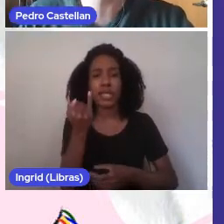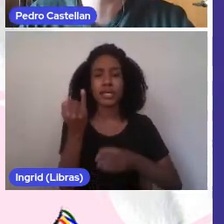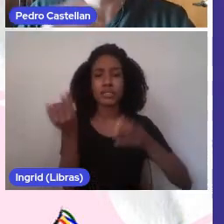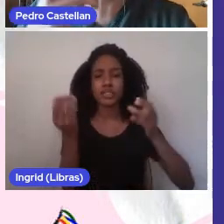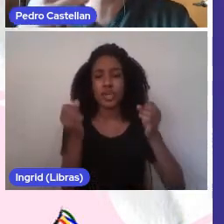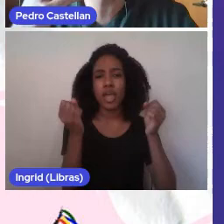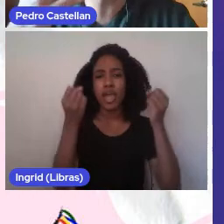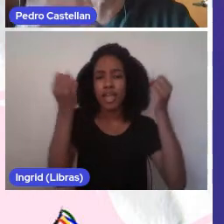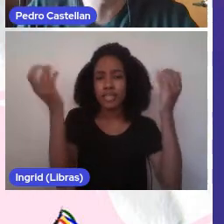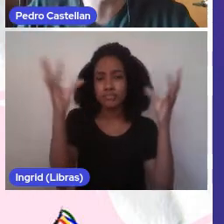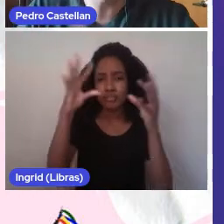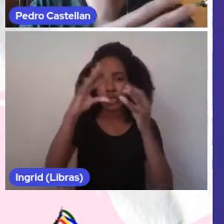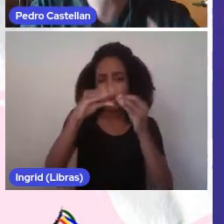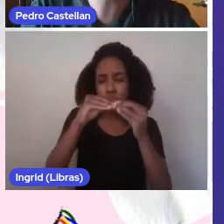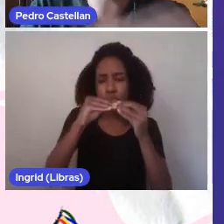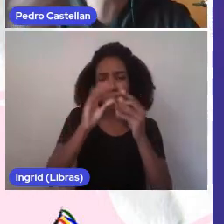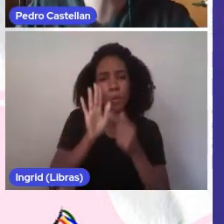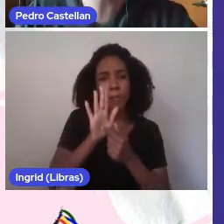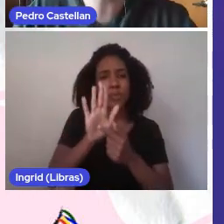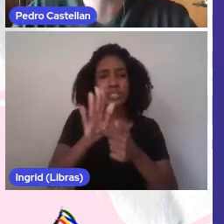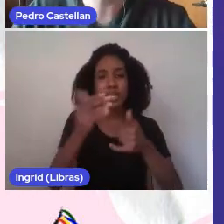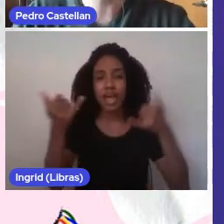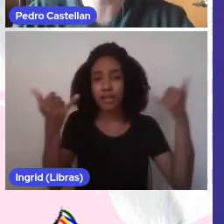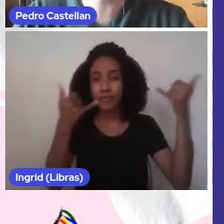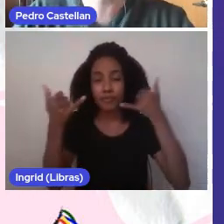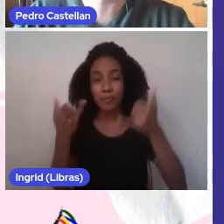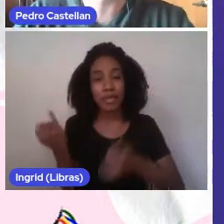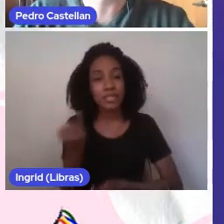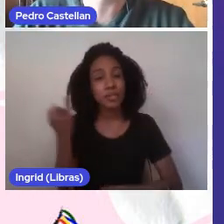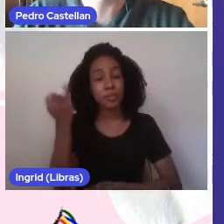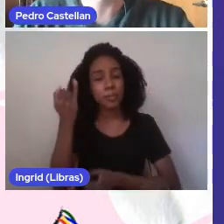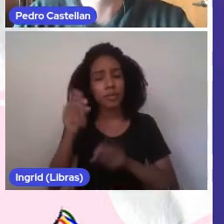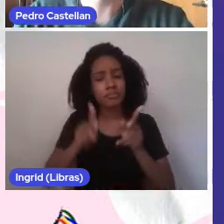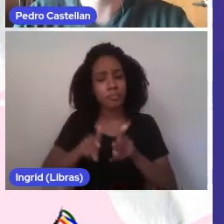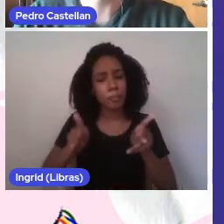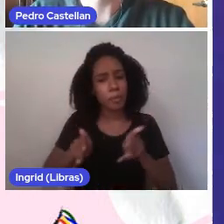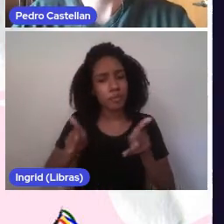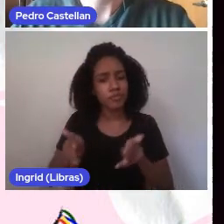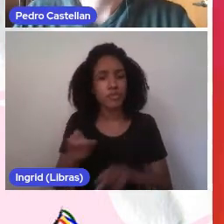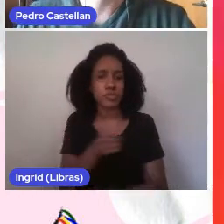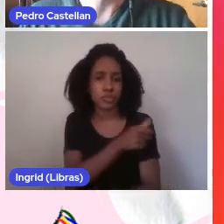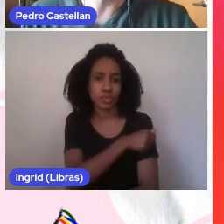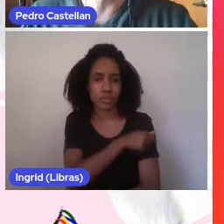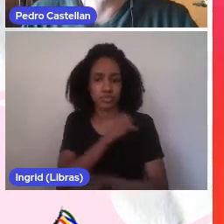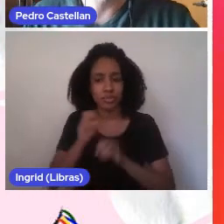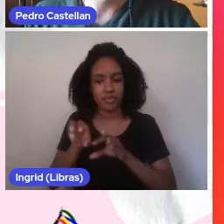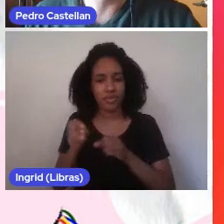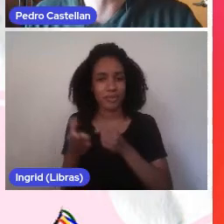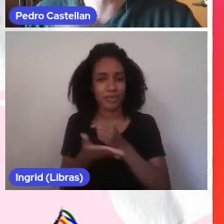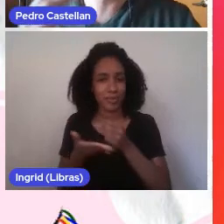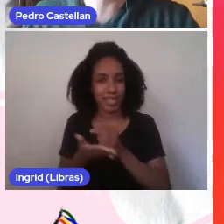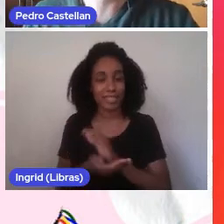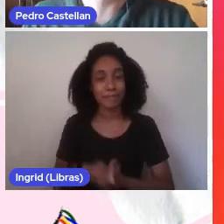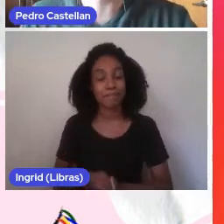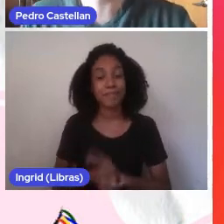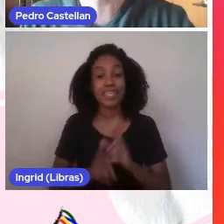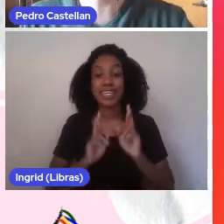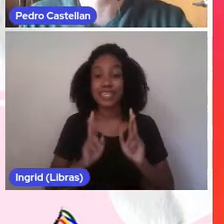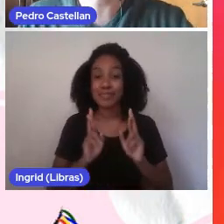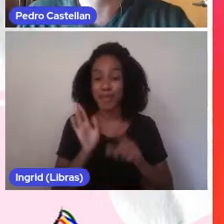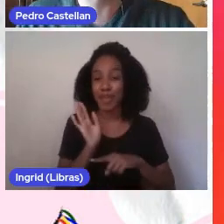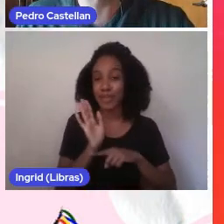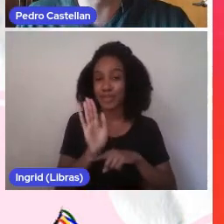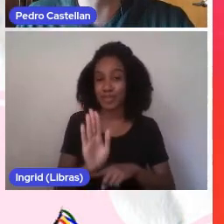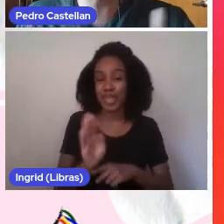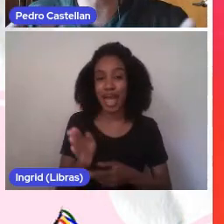tipo de informação que seja útil aos educadores e aos estudantes. Bem, pessoal, espero ter ajudado a